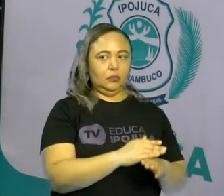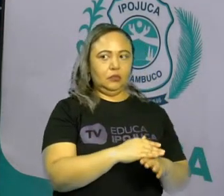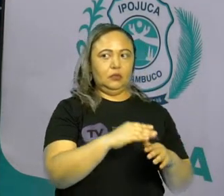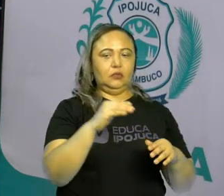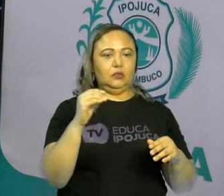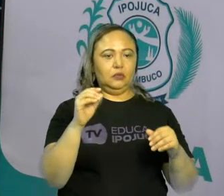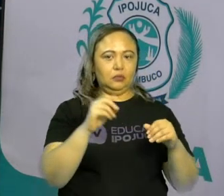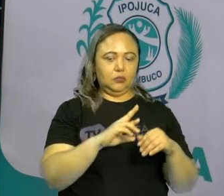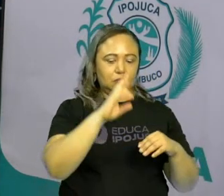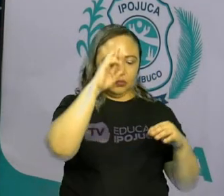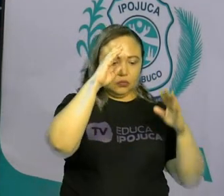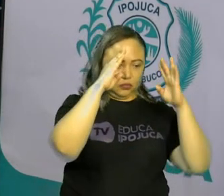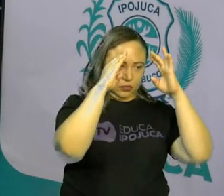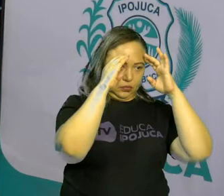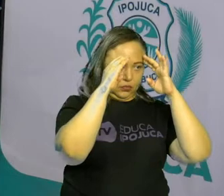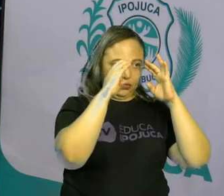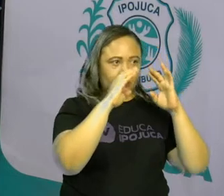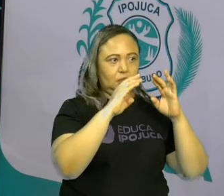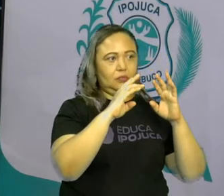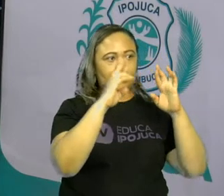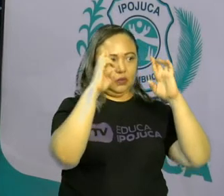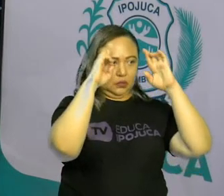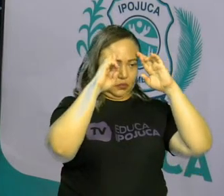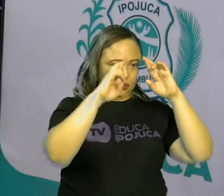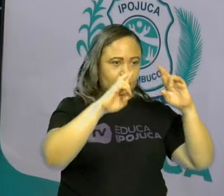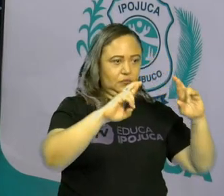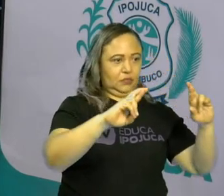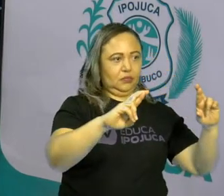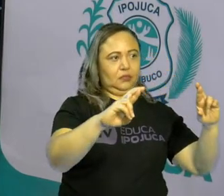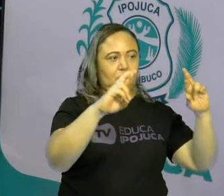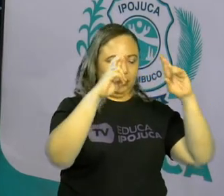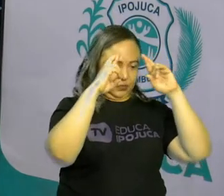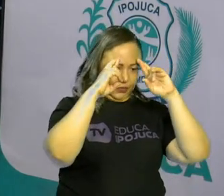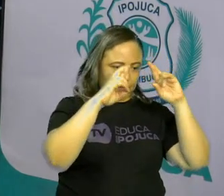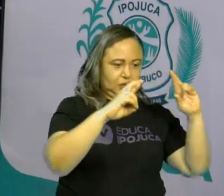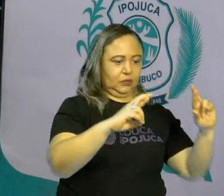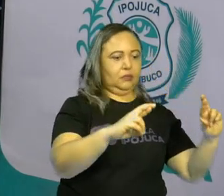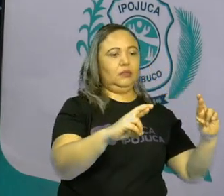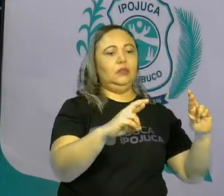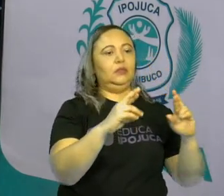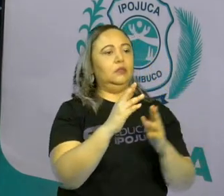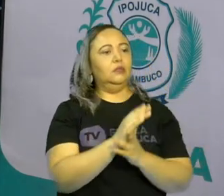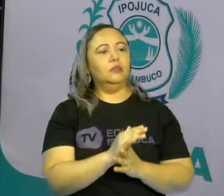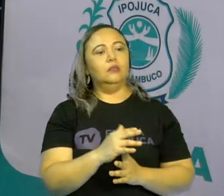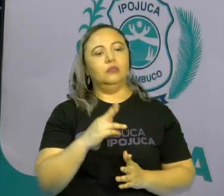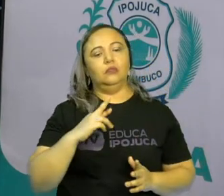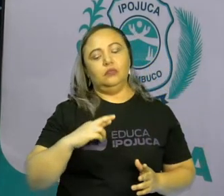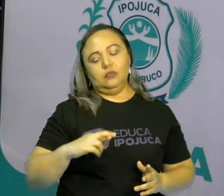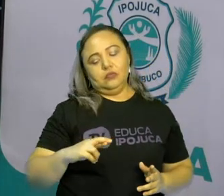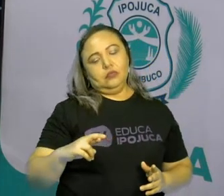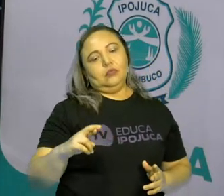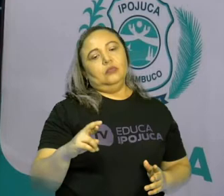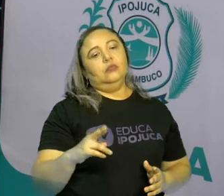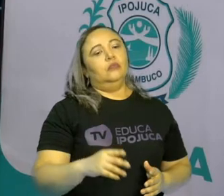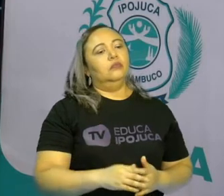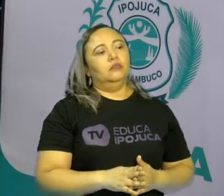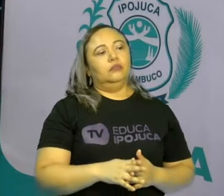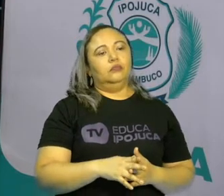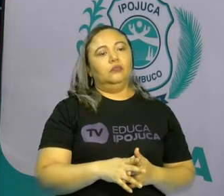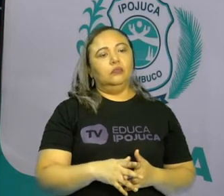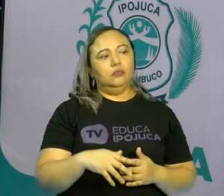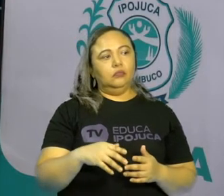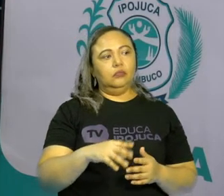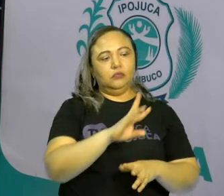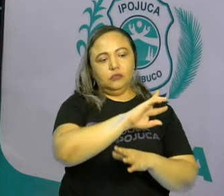quando respeitamos a religião, essa religião não vai ser só católica, não vai ser protestante só, não.